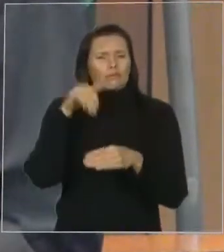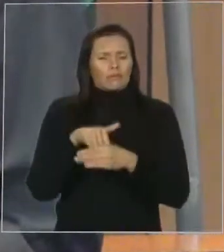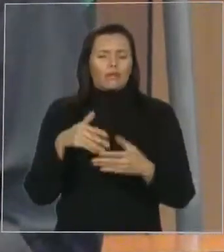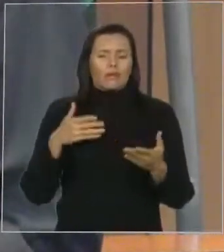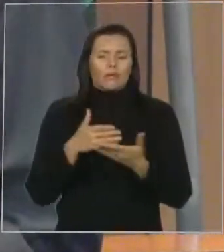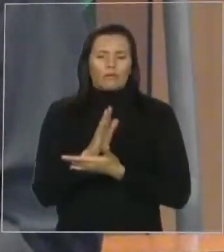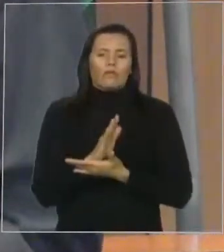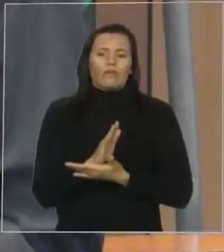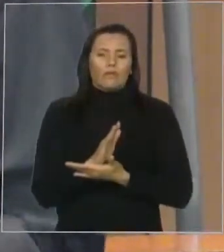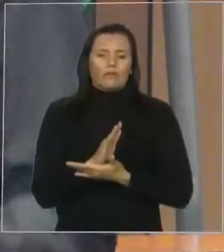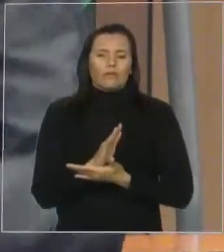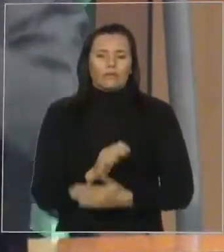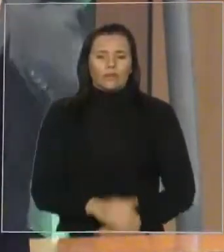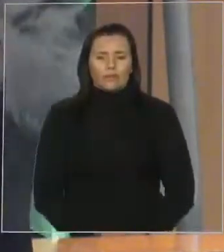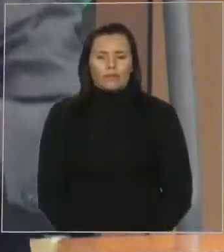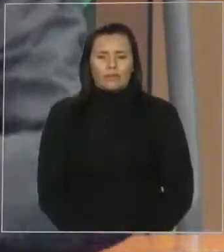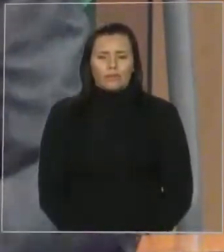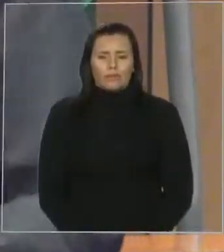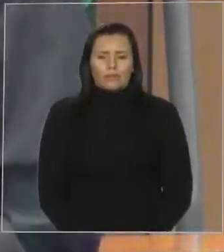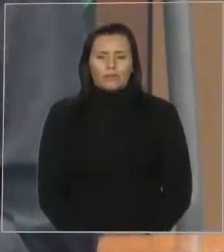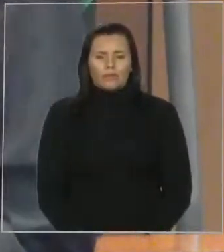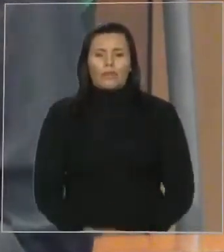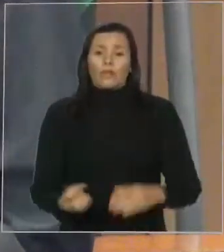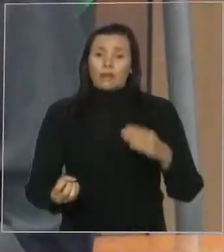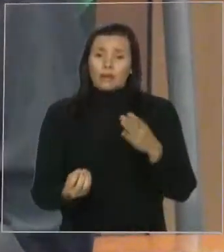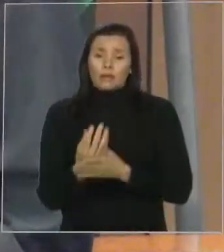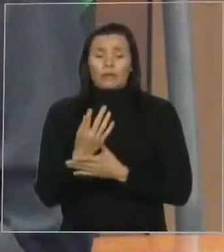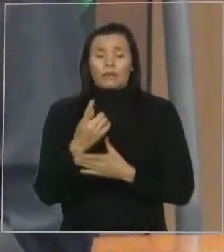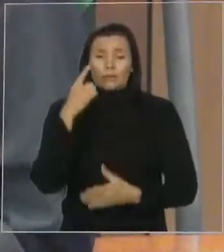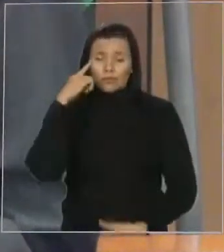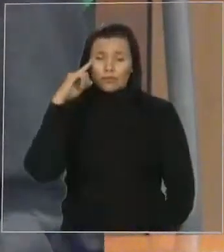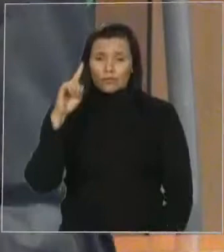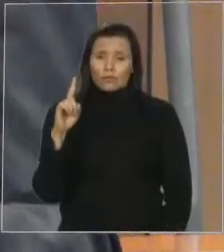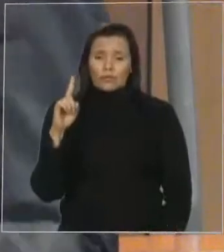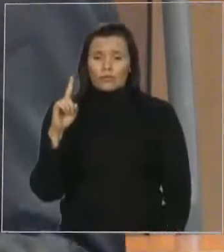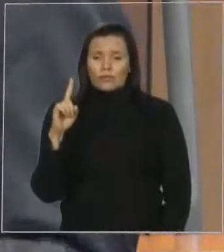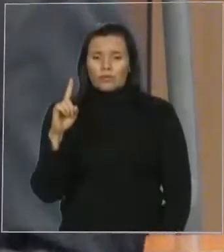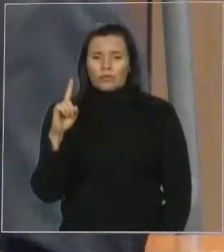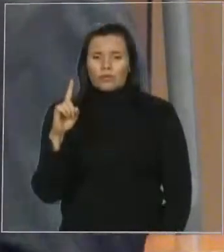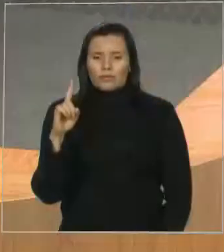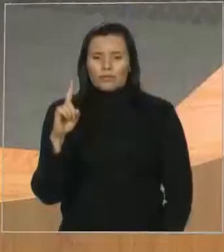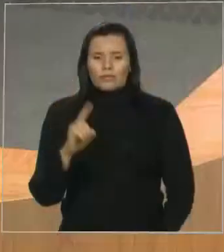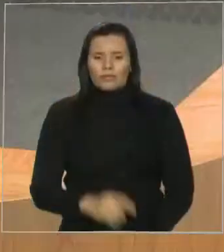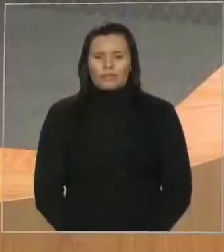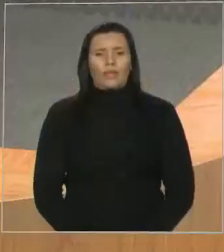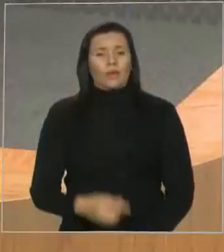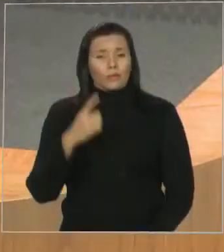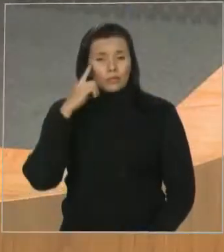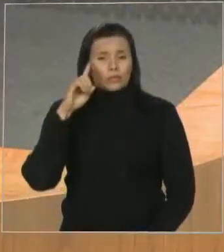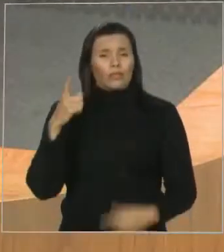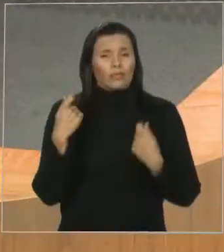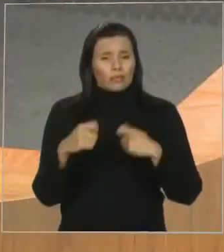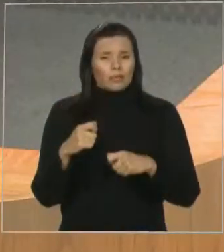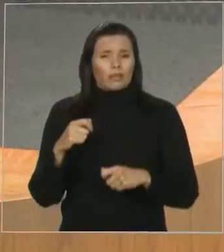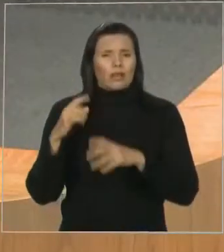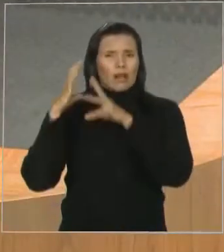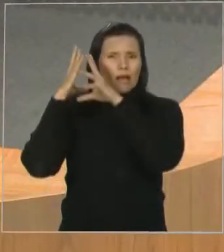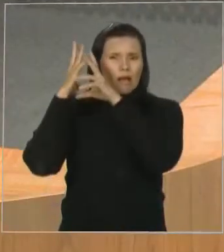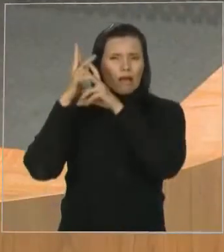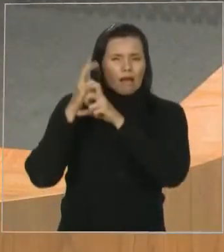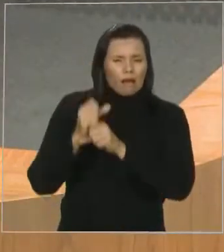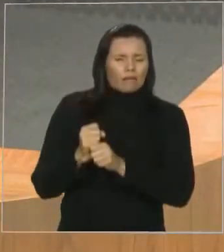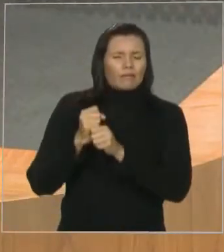aqui por unanimidade da casa, e instituindo esse dia como um dia a ser lembrado por todos os